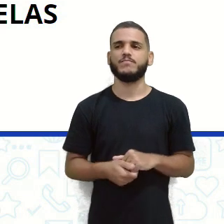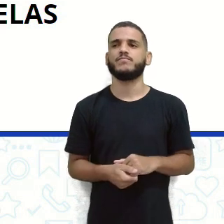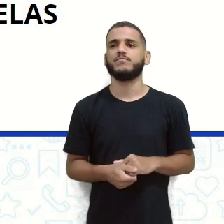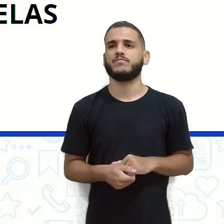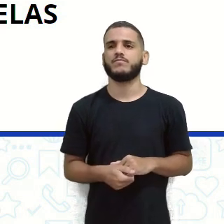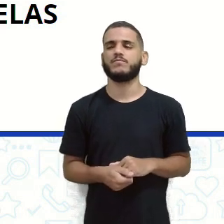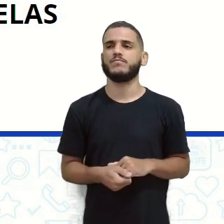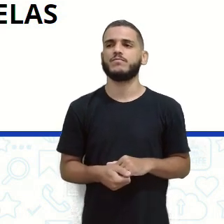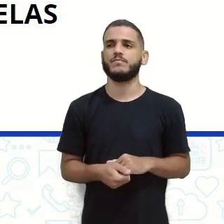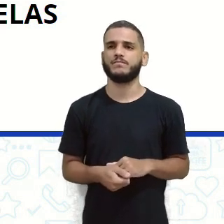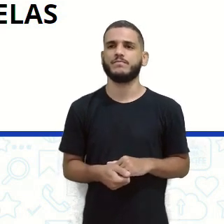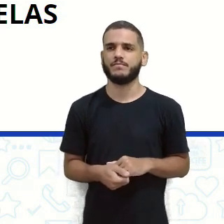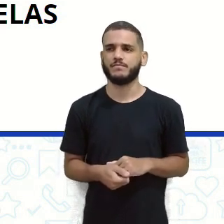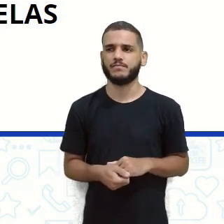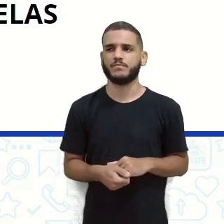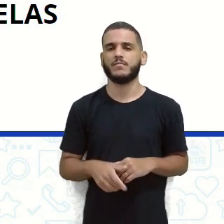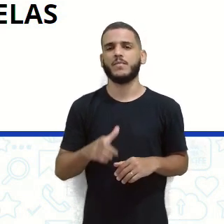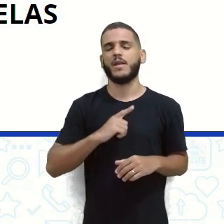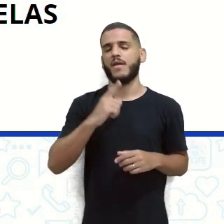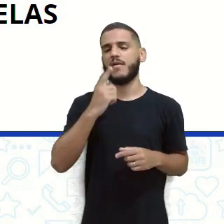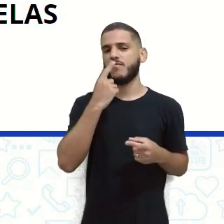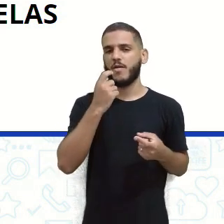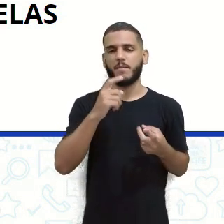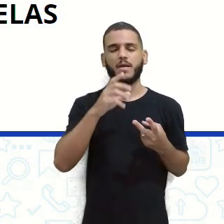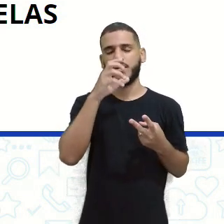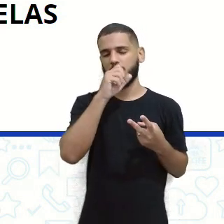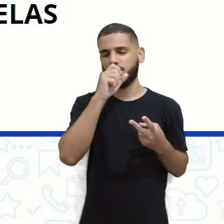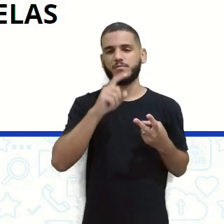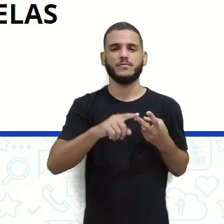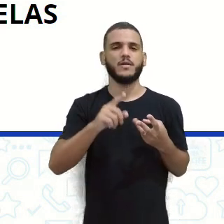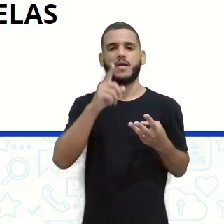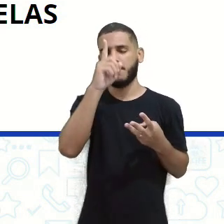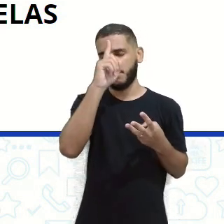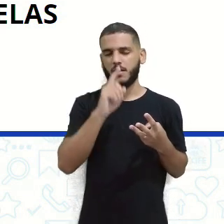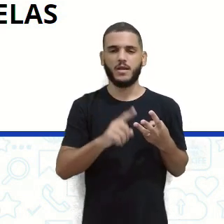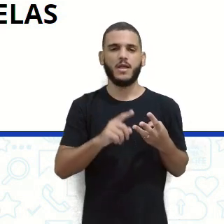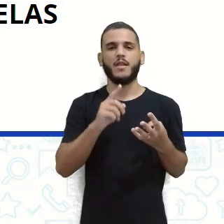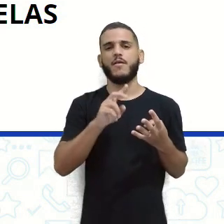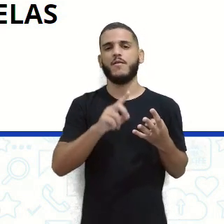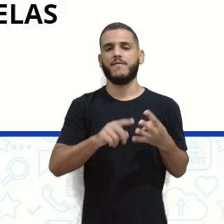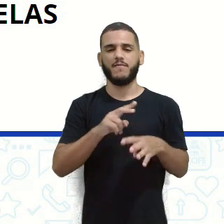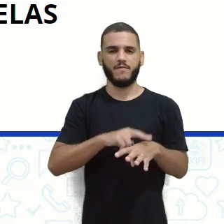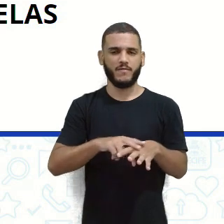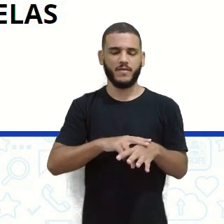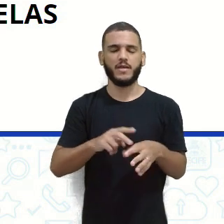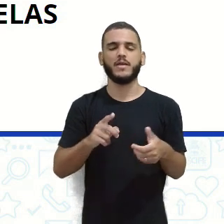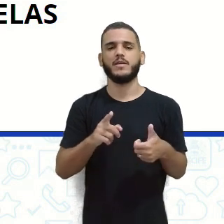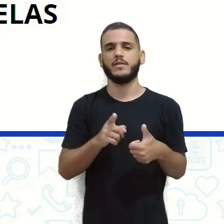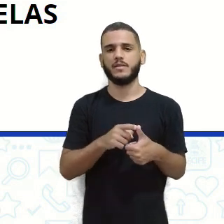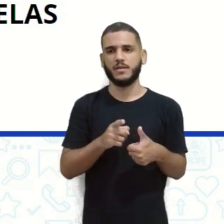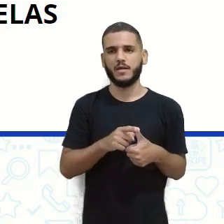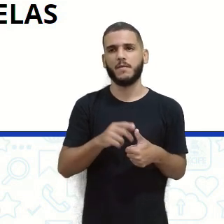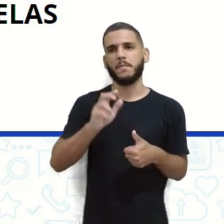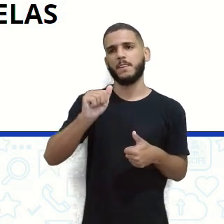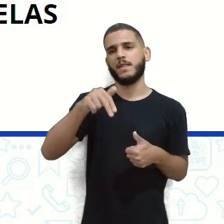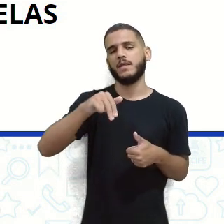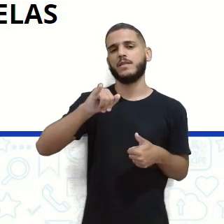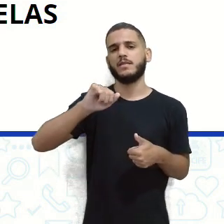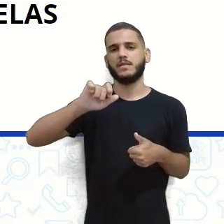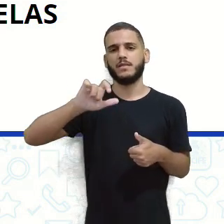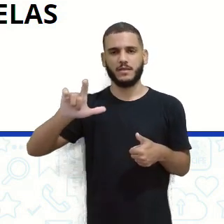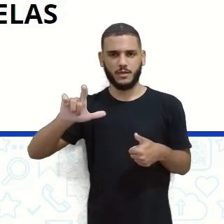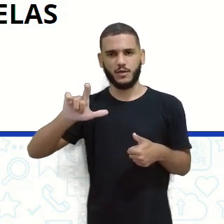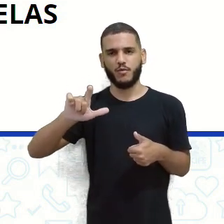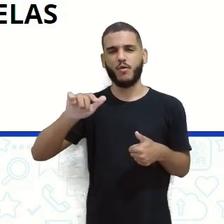se é que pode falar assim, né. Então, temos o vermelho, alaranjado, o amarelo, verde, o azul, anil e o violeta. Inclusive, o anil é um